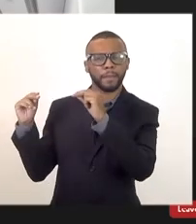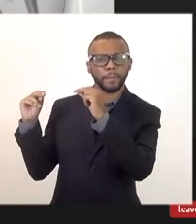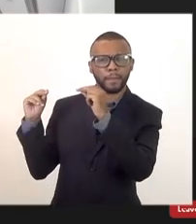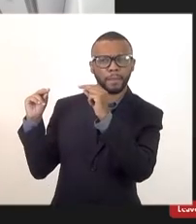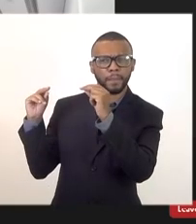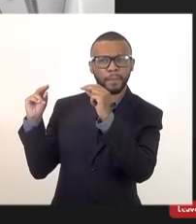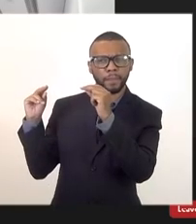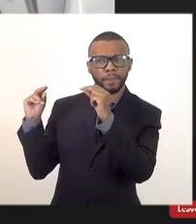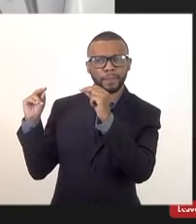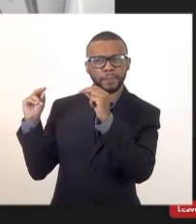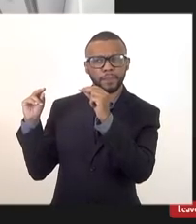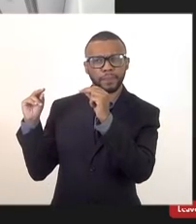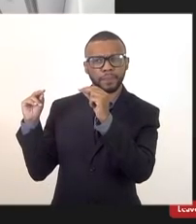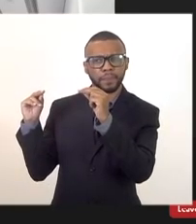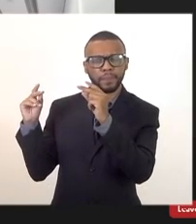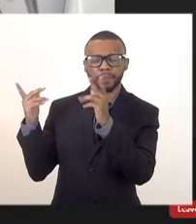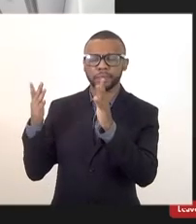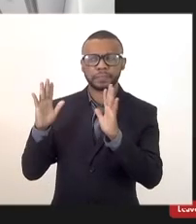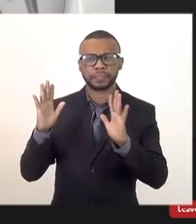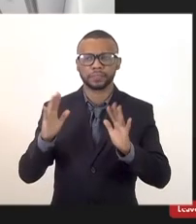validade dos exames coronel